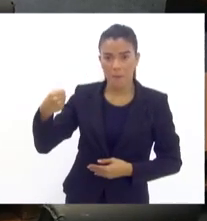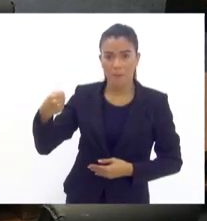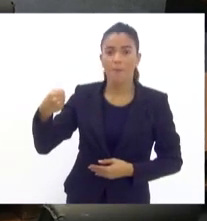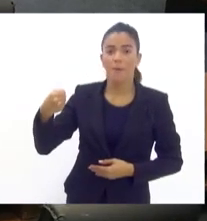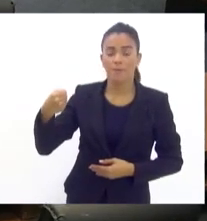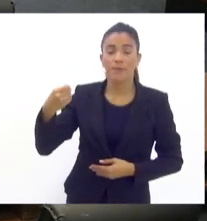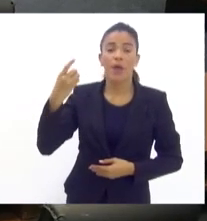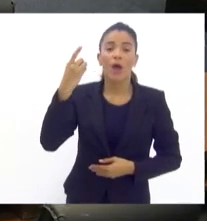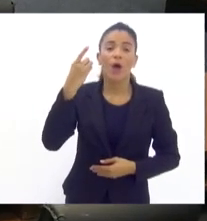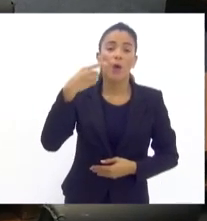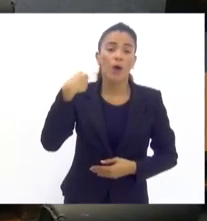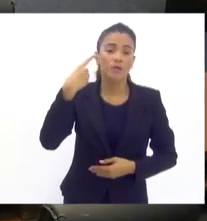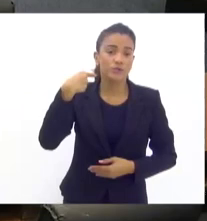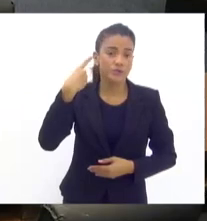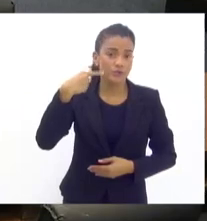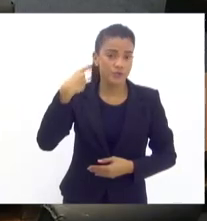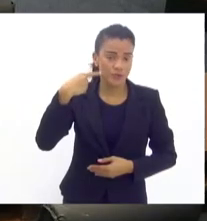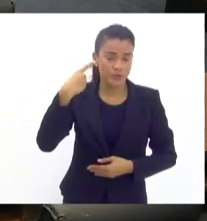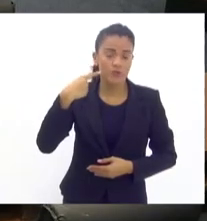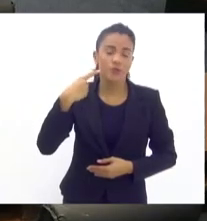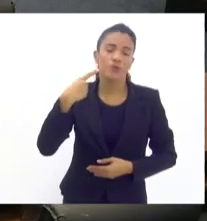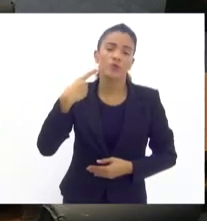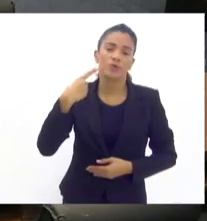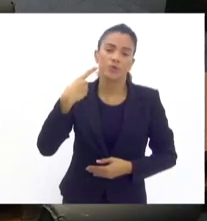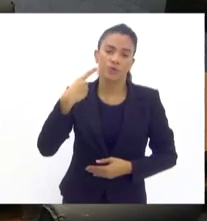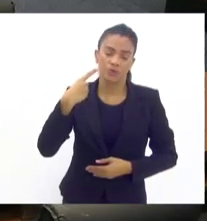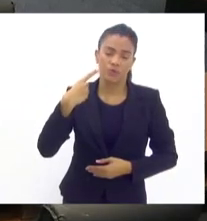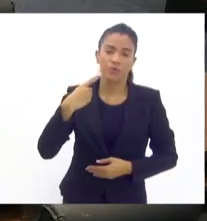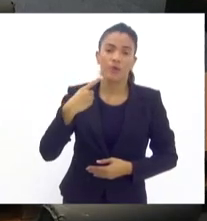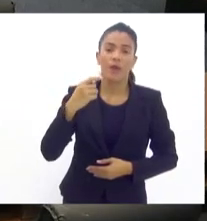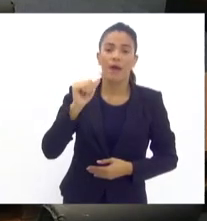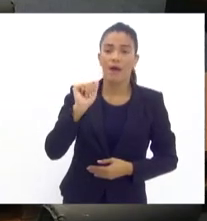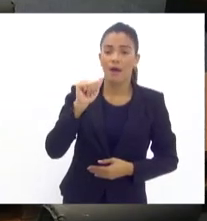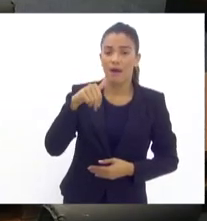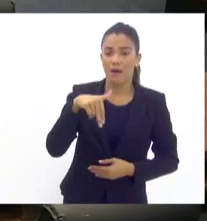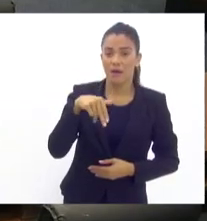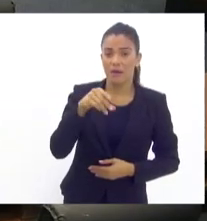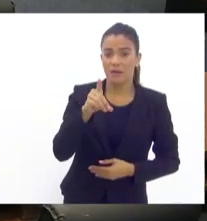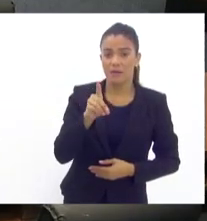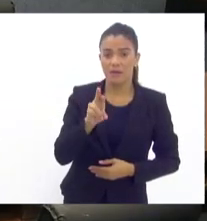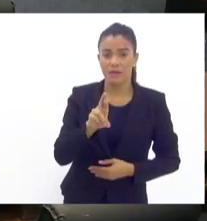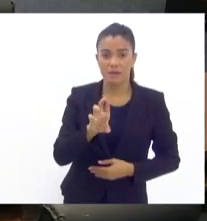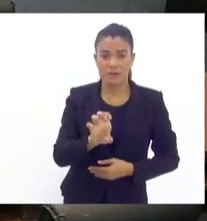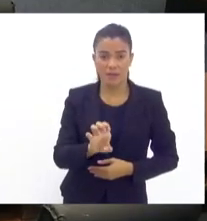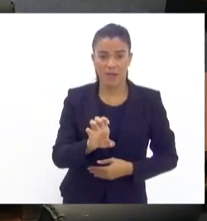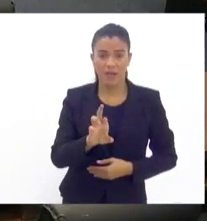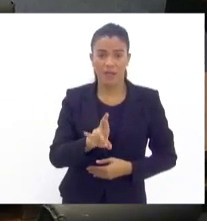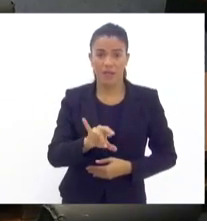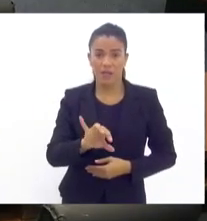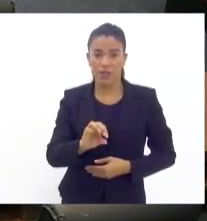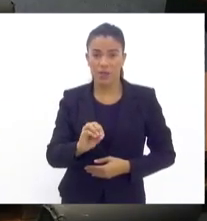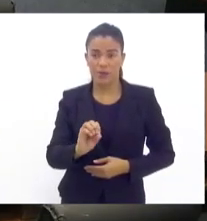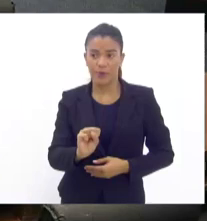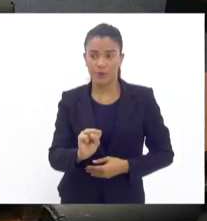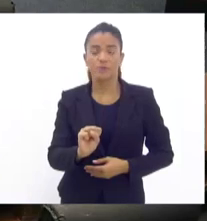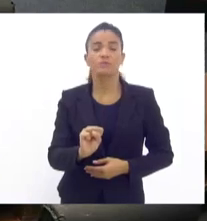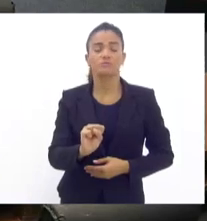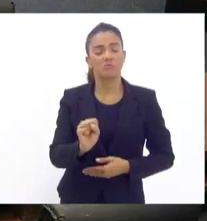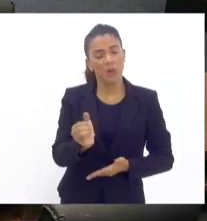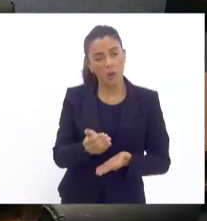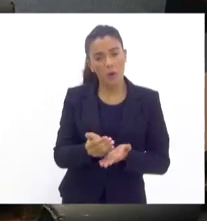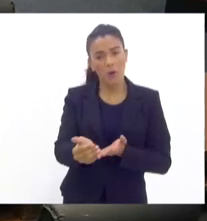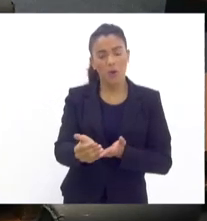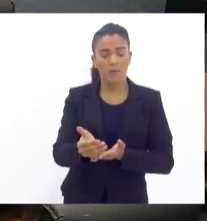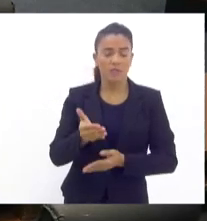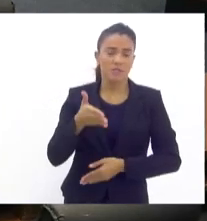ao advogado doutor André Rios, para que faça uso da palavra no início desta